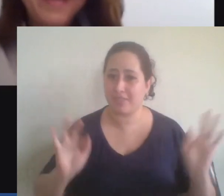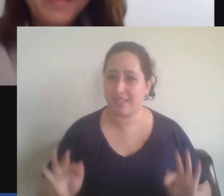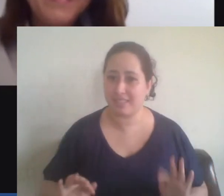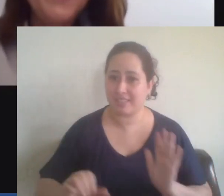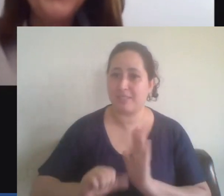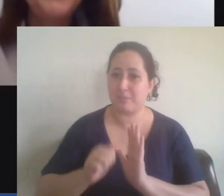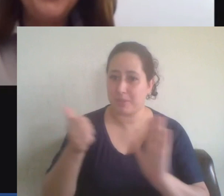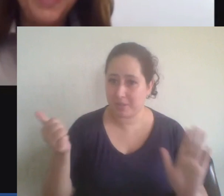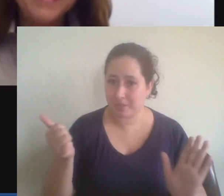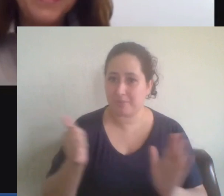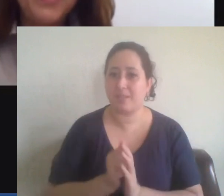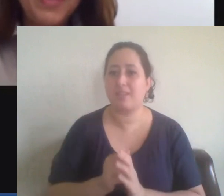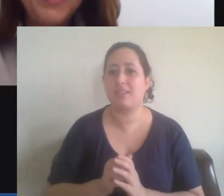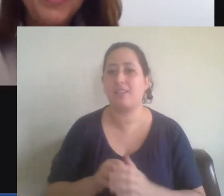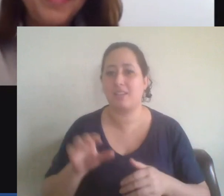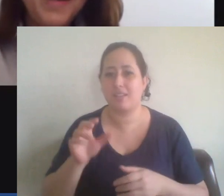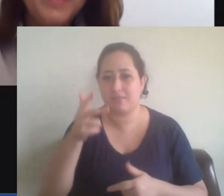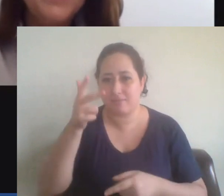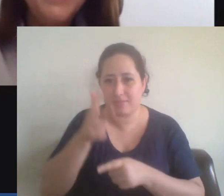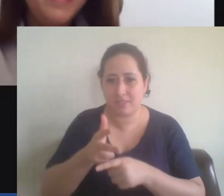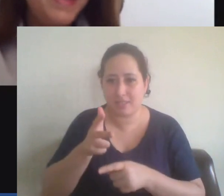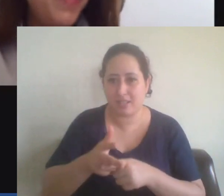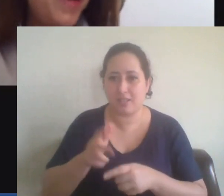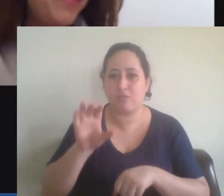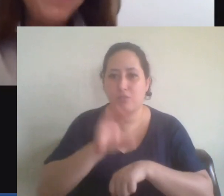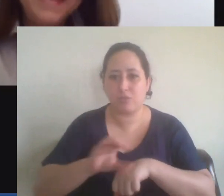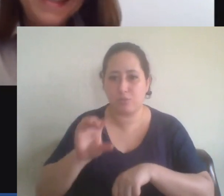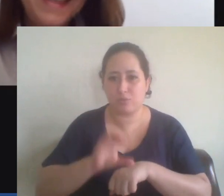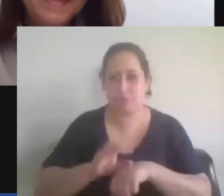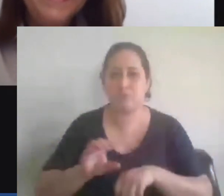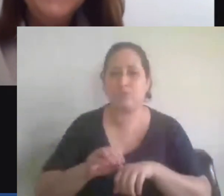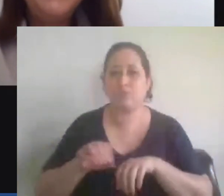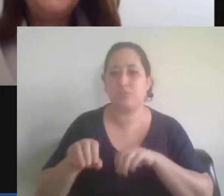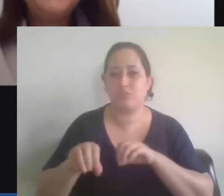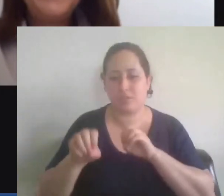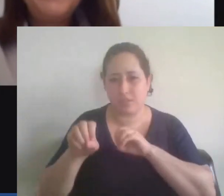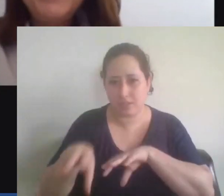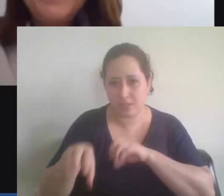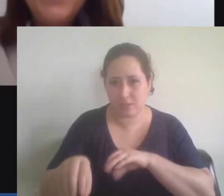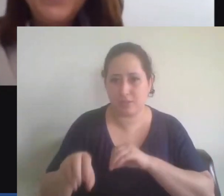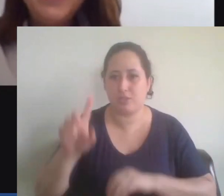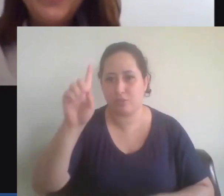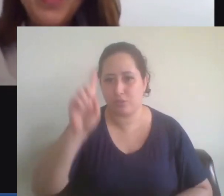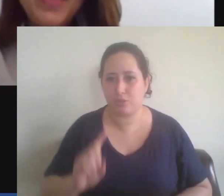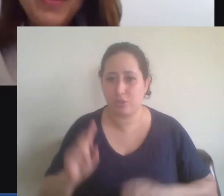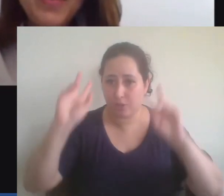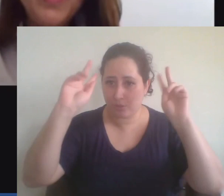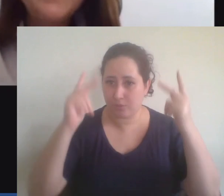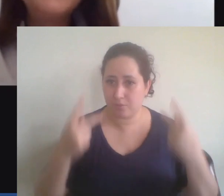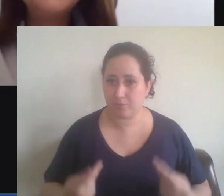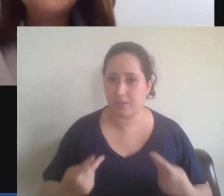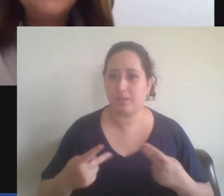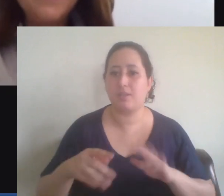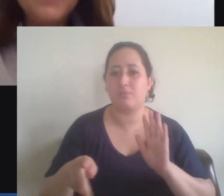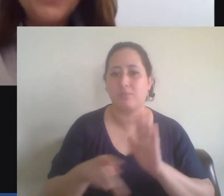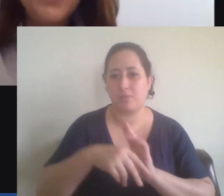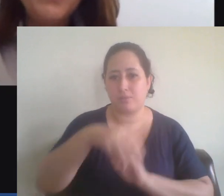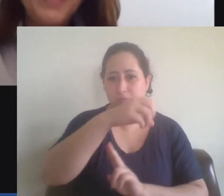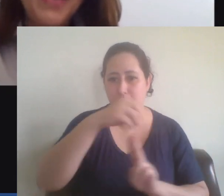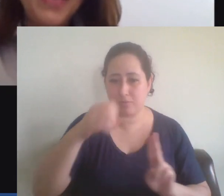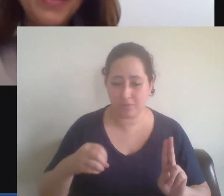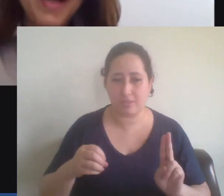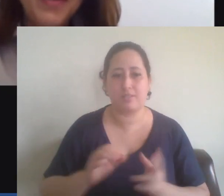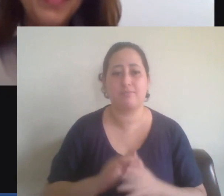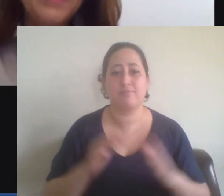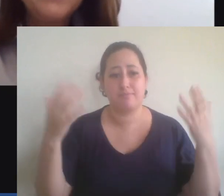webconferência do curso de Educação e Direitos Humanos da UFABC. Gostaríamos de saudar a todos e todas, tanto